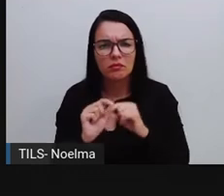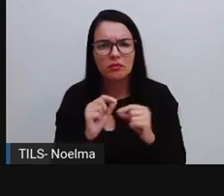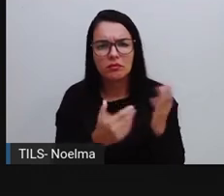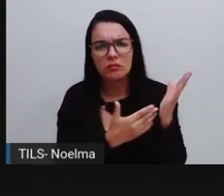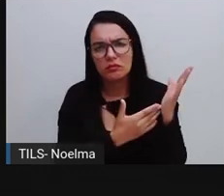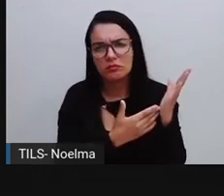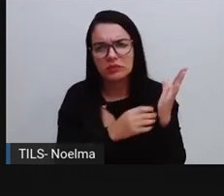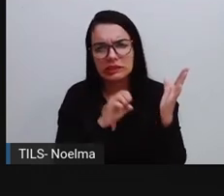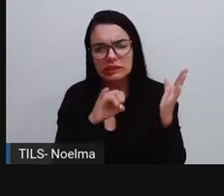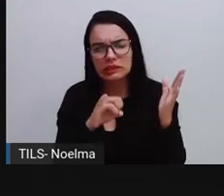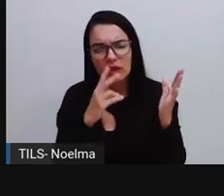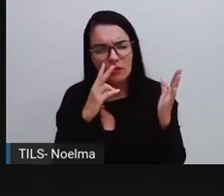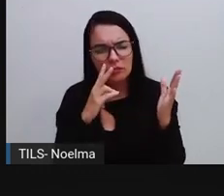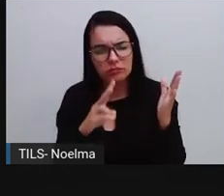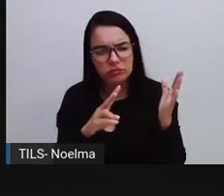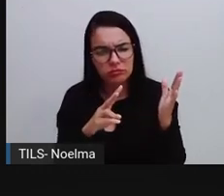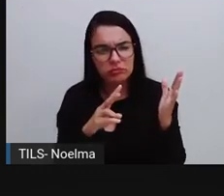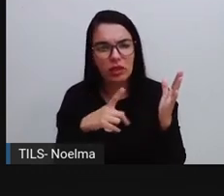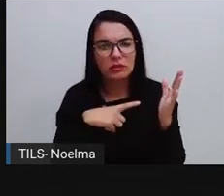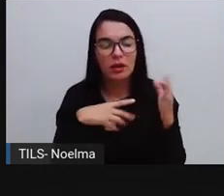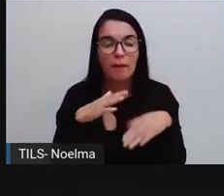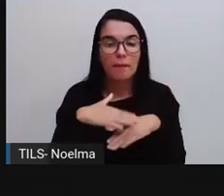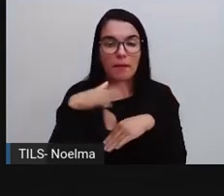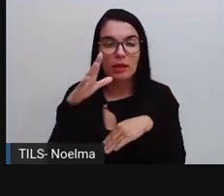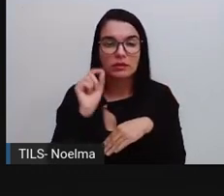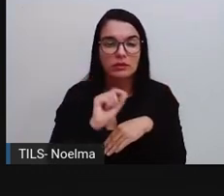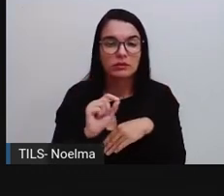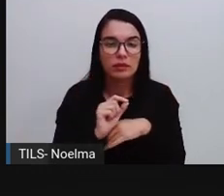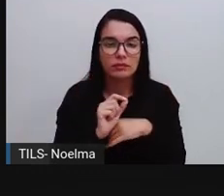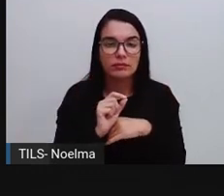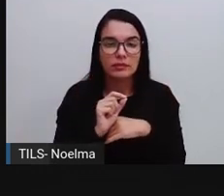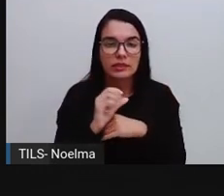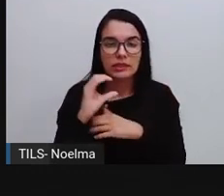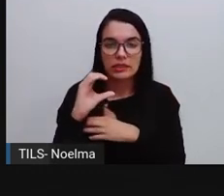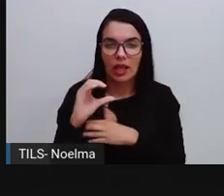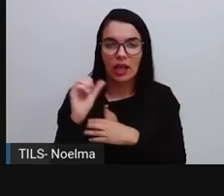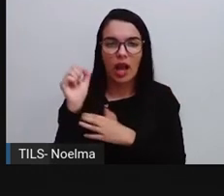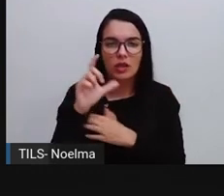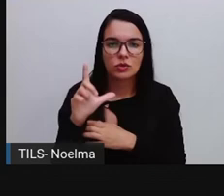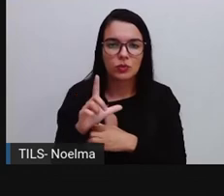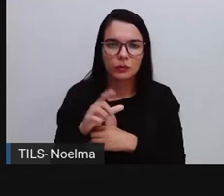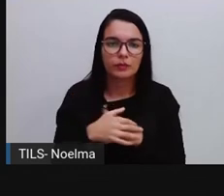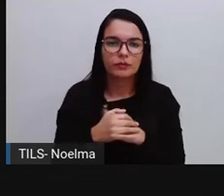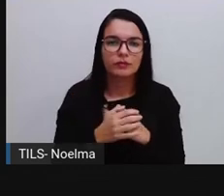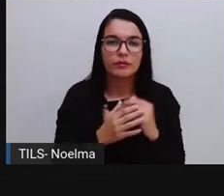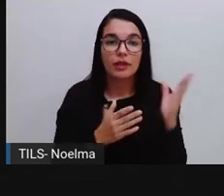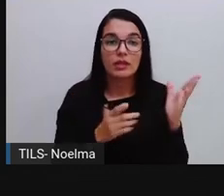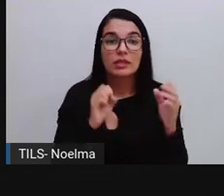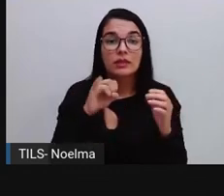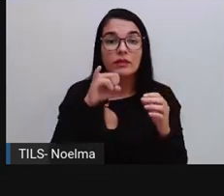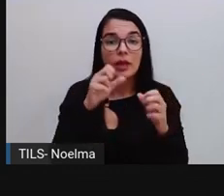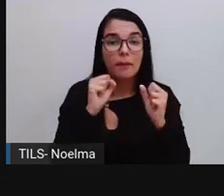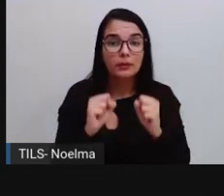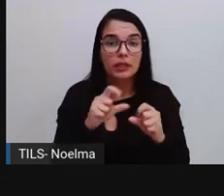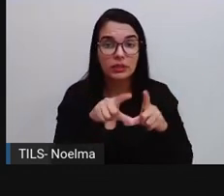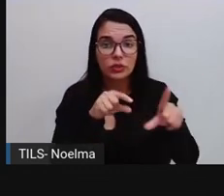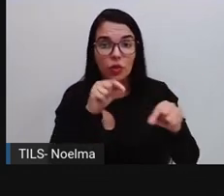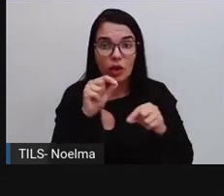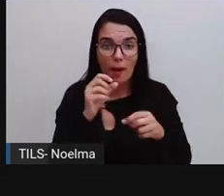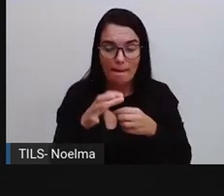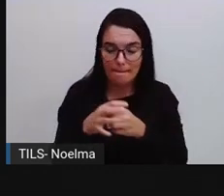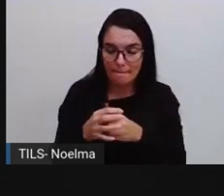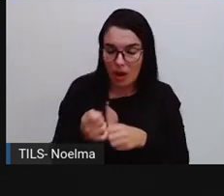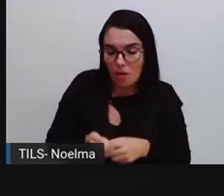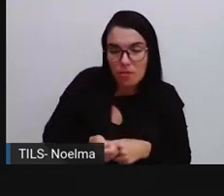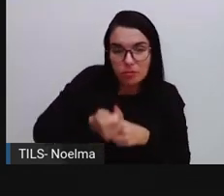a azul é em maior quantidade, seria a letra ser azul. Se você selecionasse uma bola de